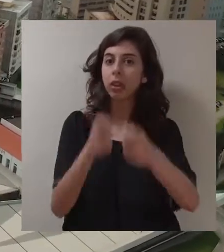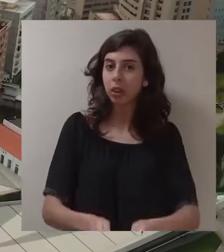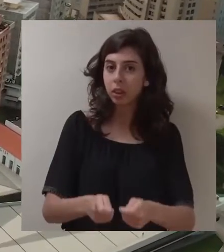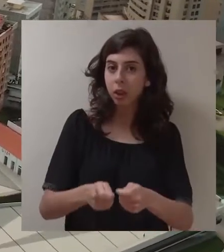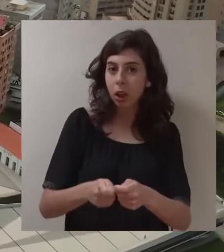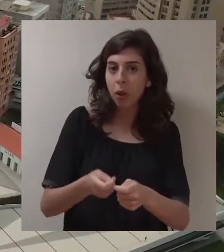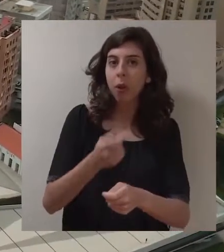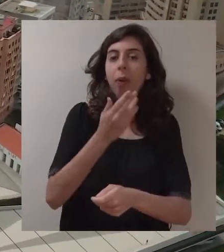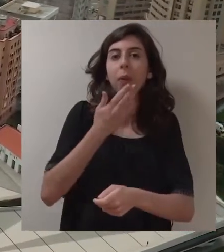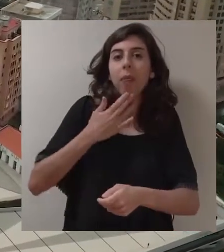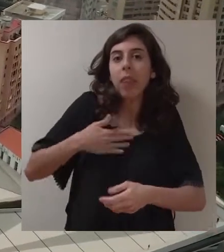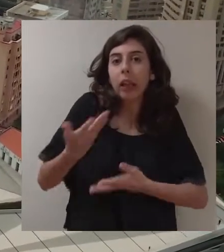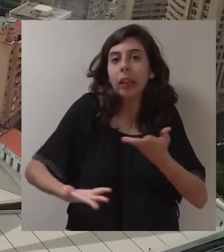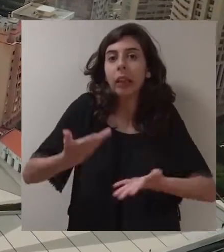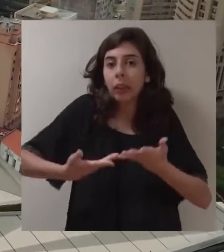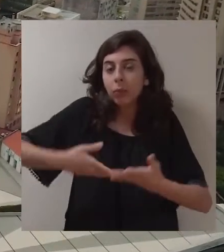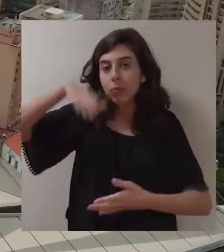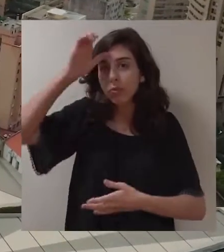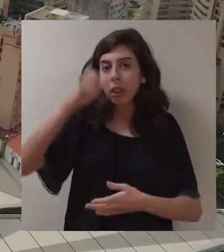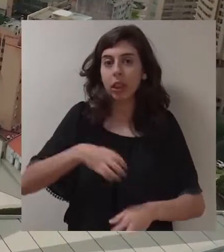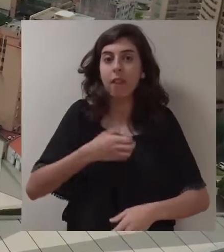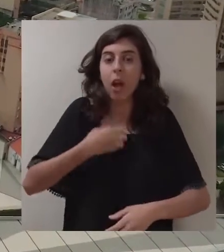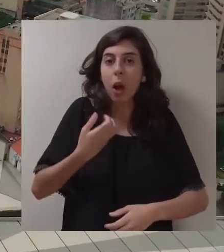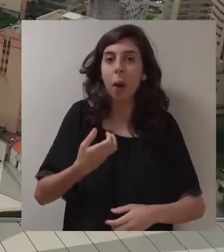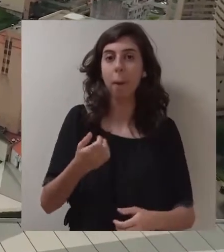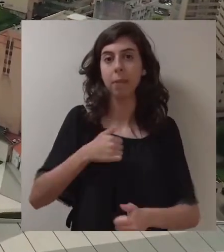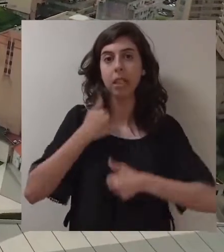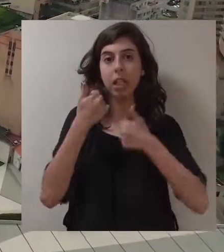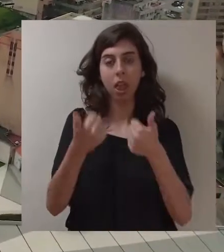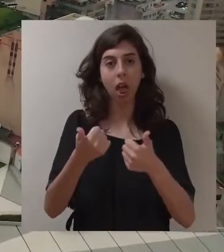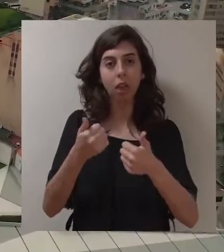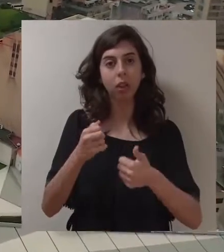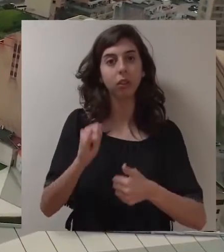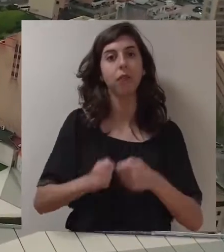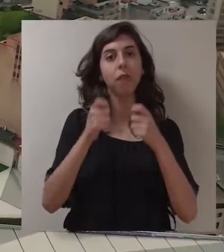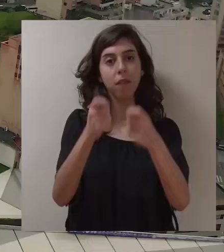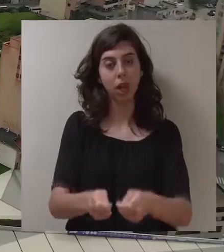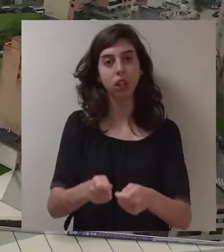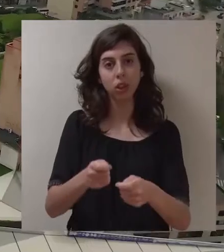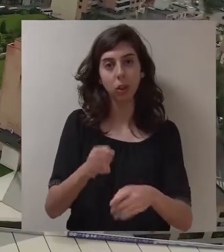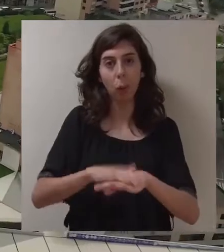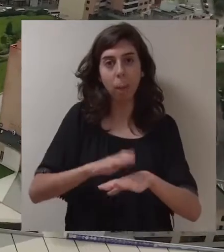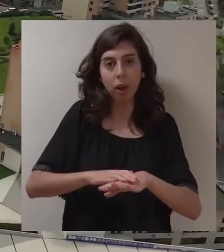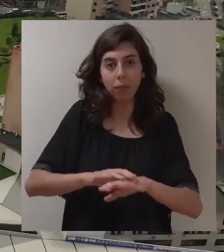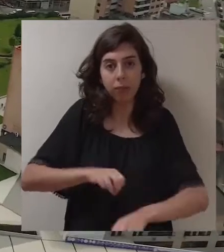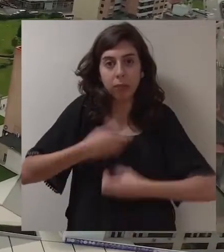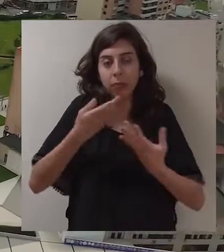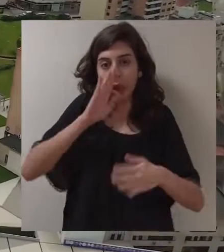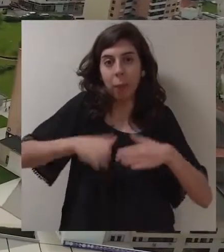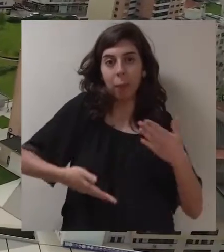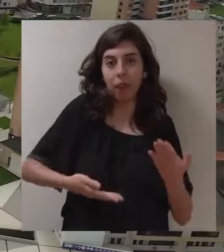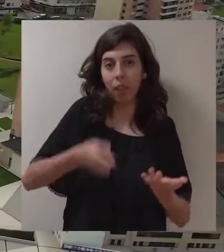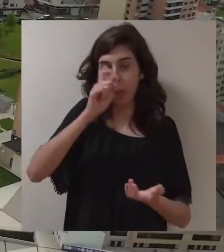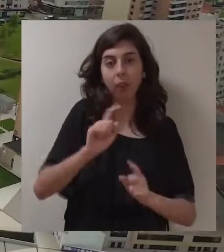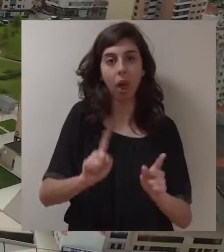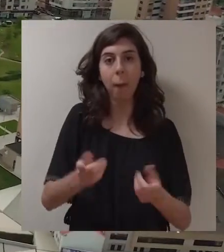sustentável e inteligente. Quer dizer que é uma cidade que não investe por inspiração momentânea, mas por